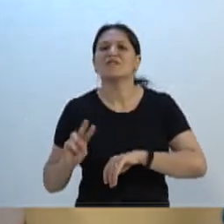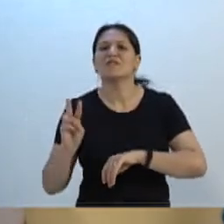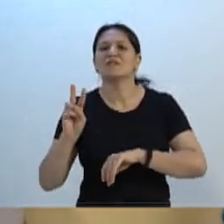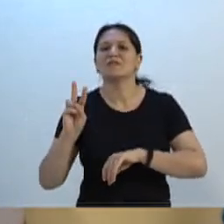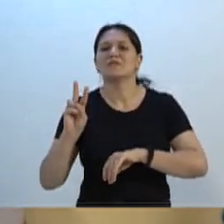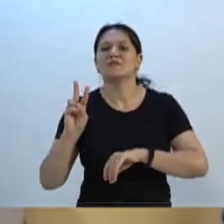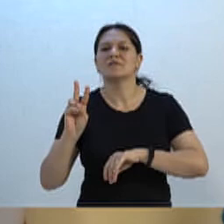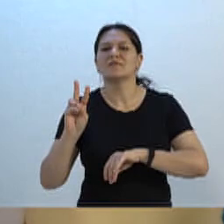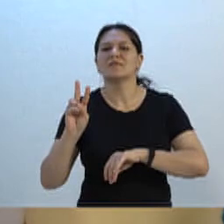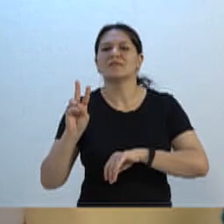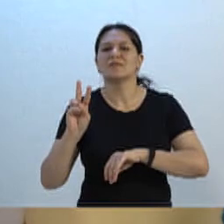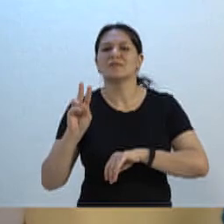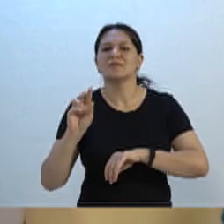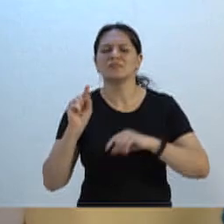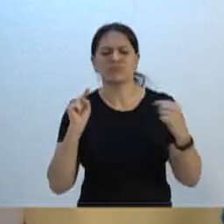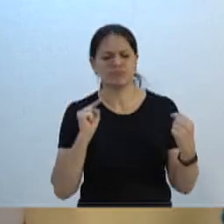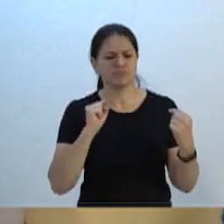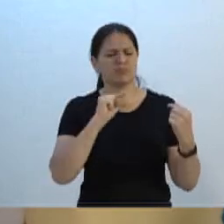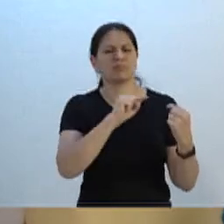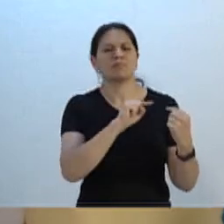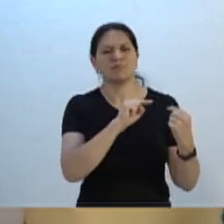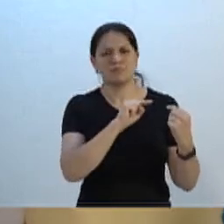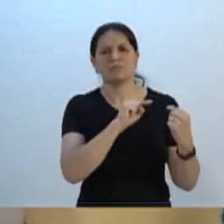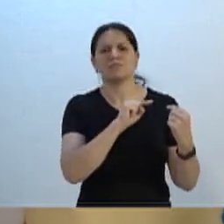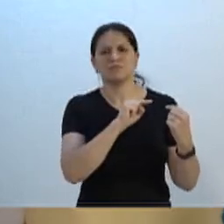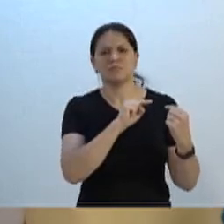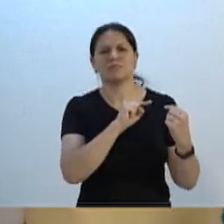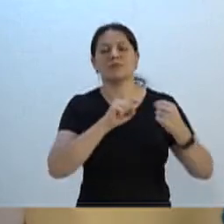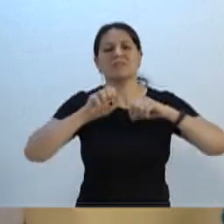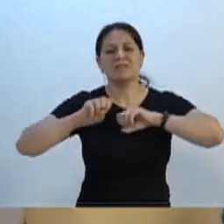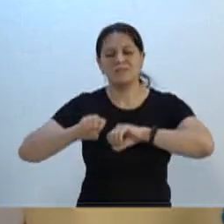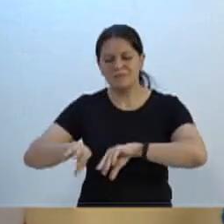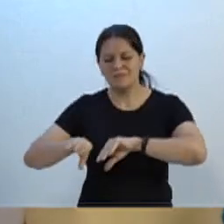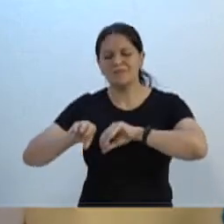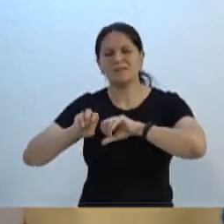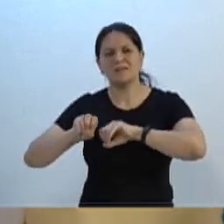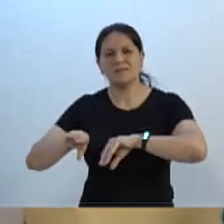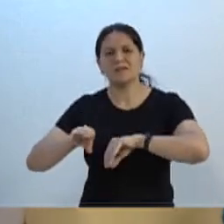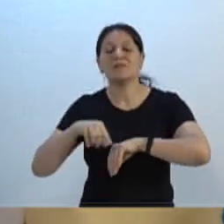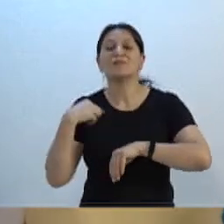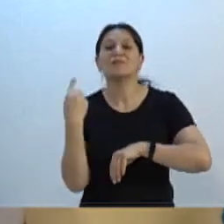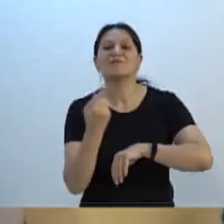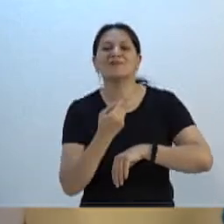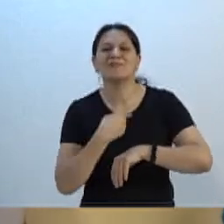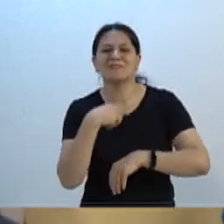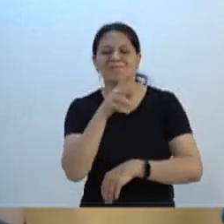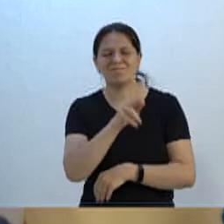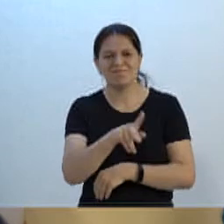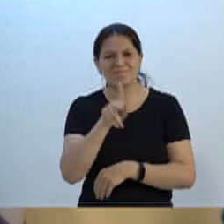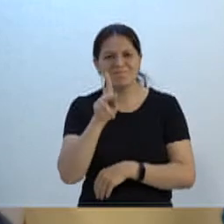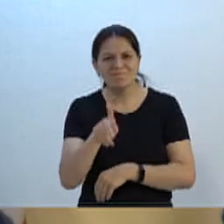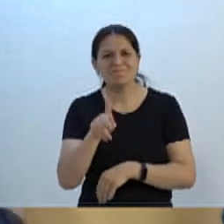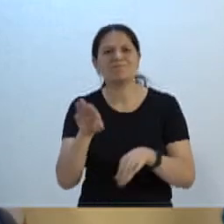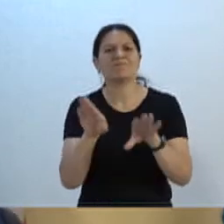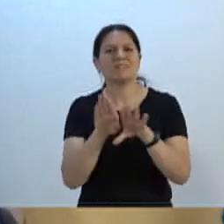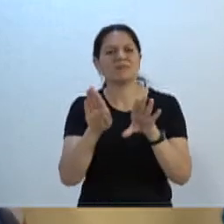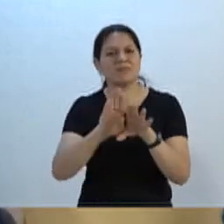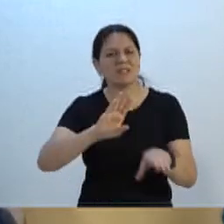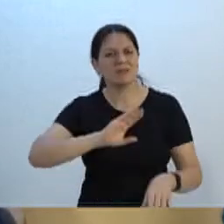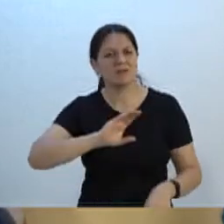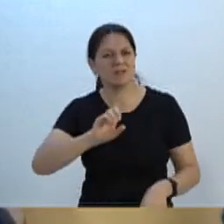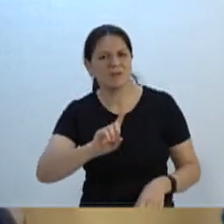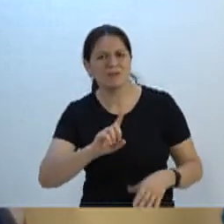honrada missão de ensinar, que são os nossos professores, os nossos coordenadores